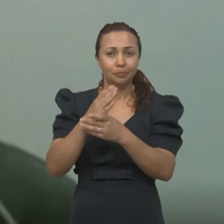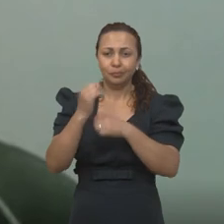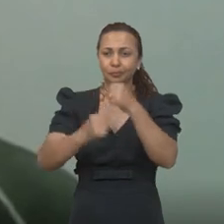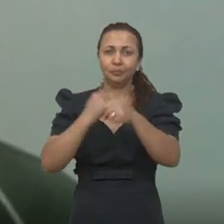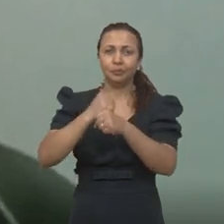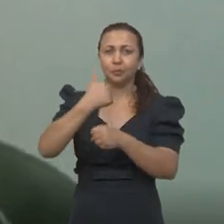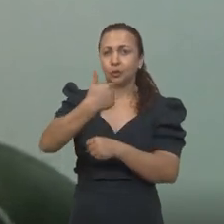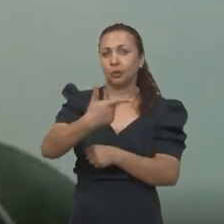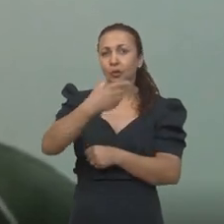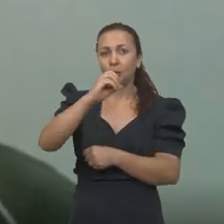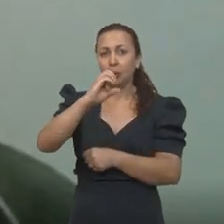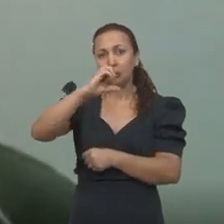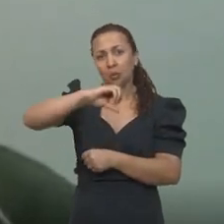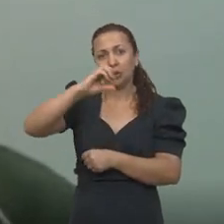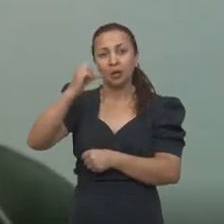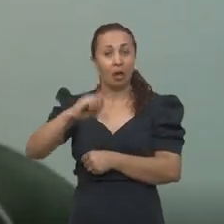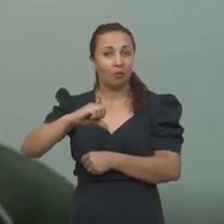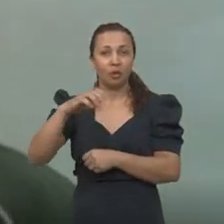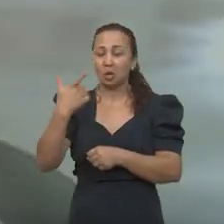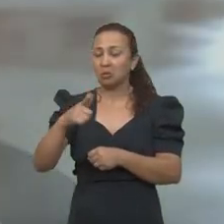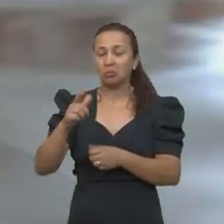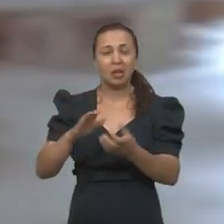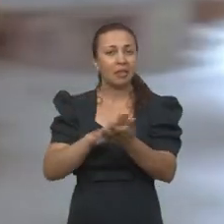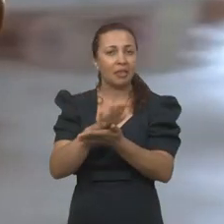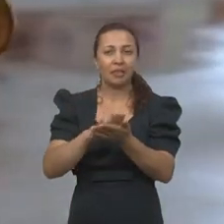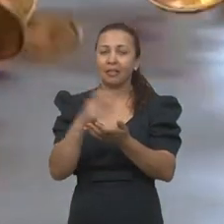ainda não houve nenhuma fraude dentro desse sistema.